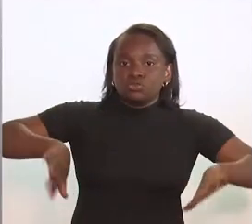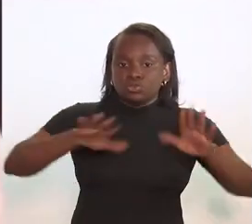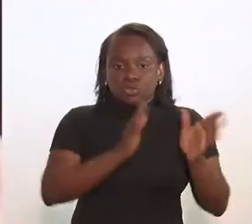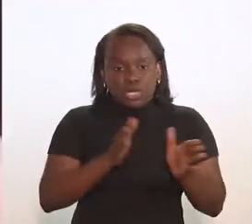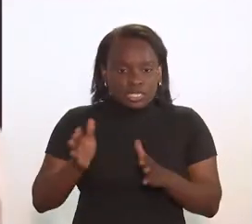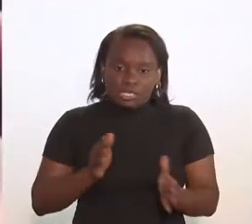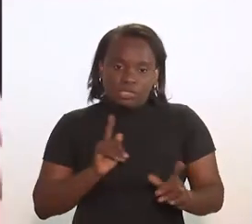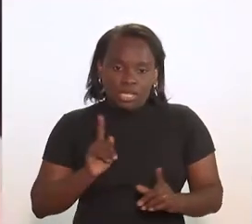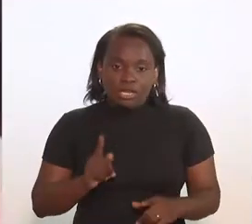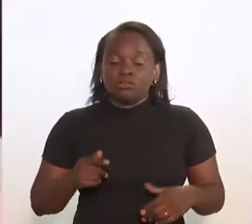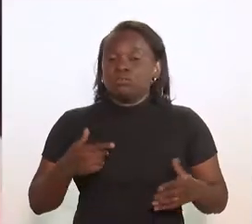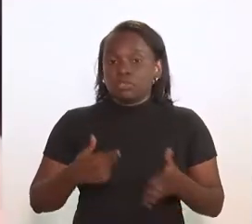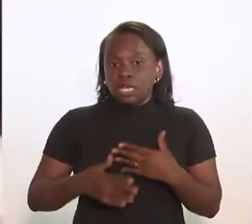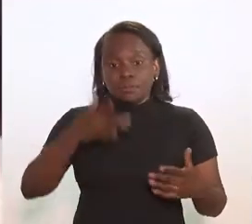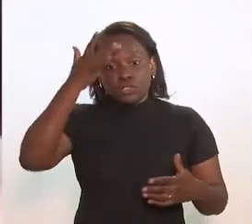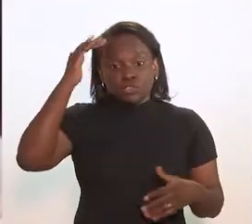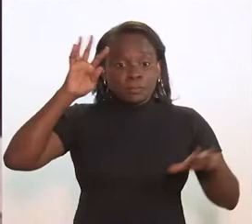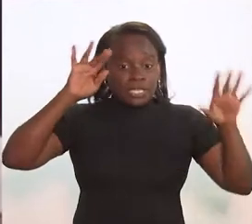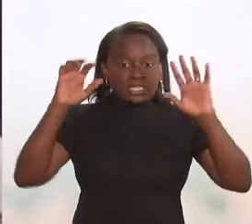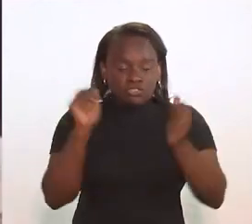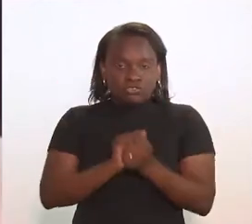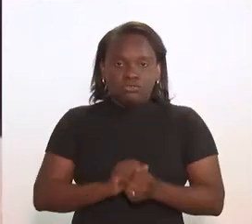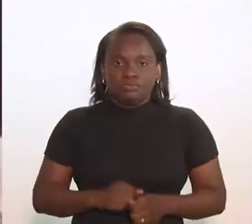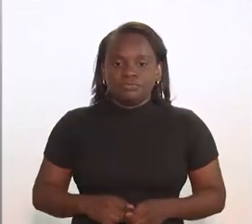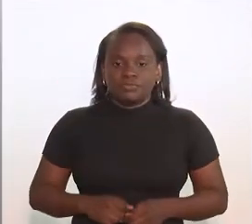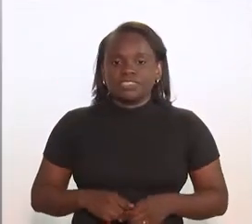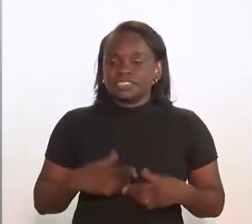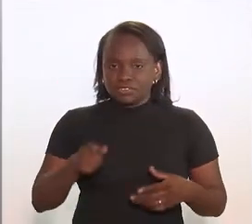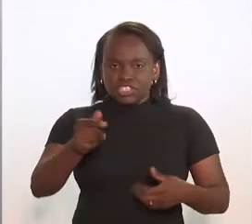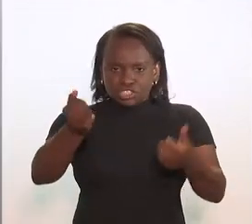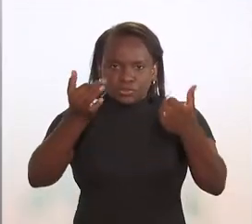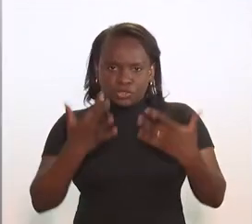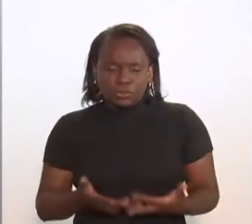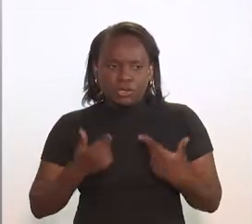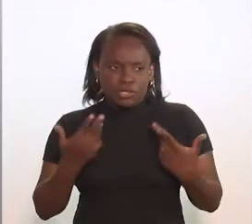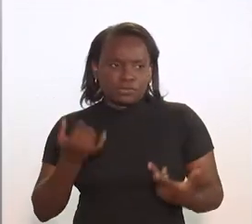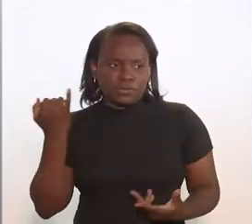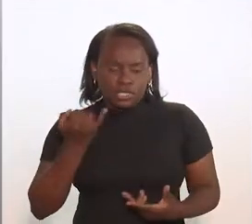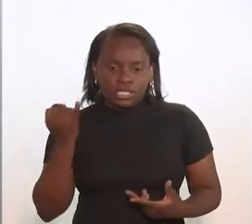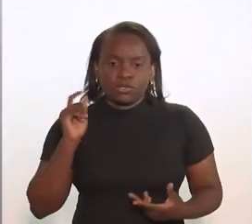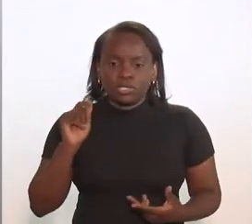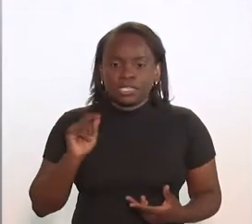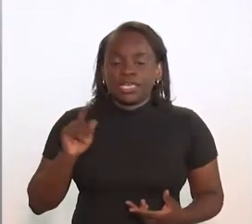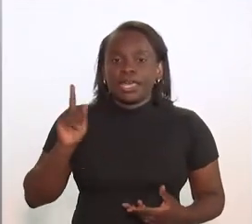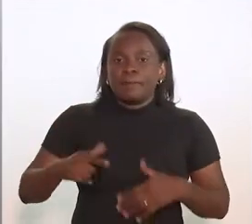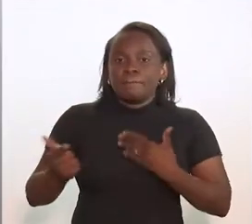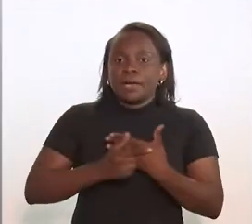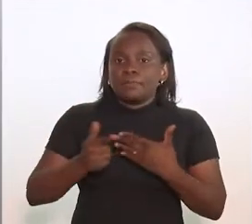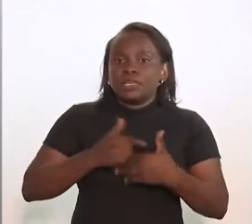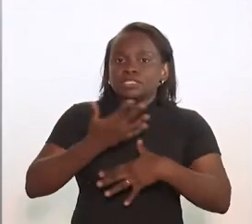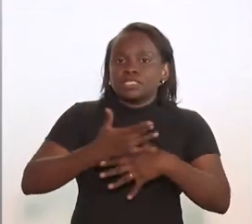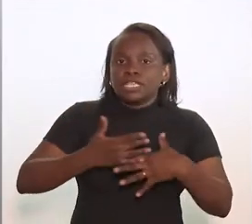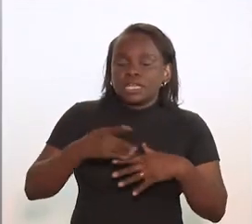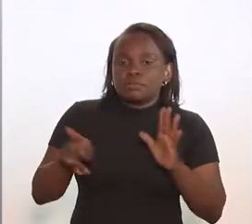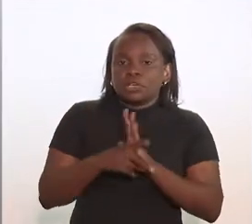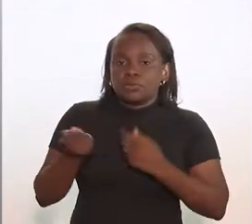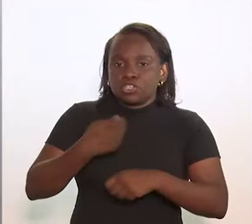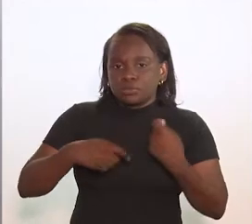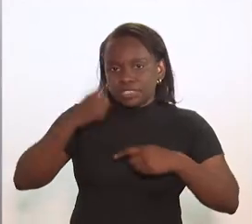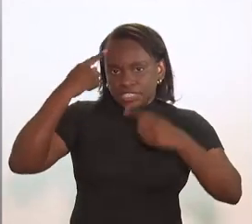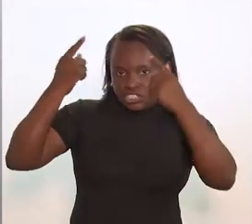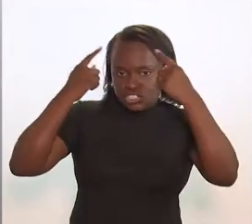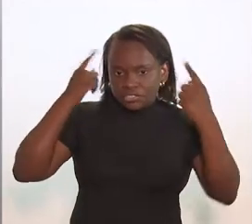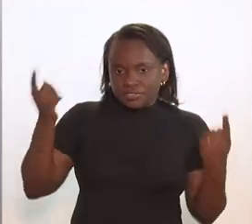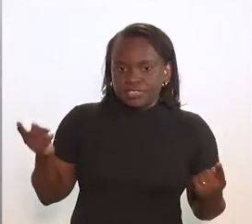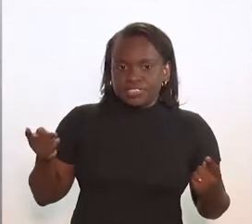civil organizada ou não, todo mundo para pensar junto. Edna, você falou uma coisa muito importante, interessante aqui, que é a questão do papel das cidades na